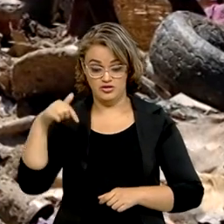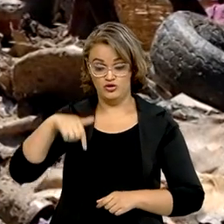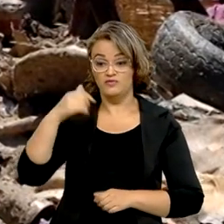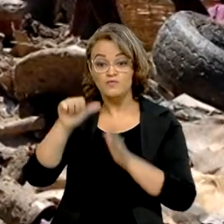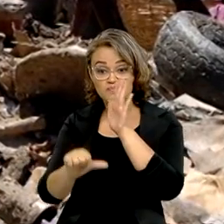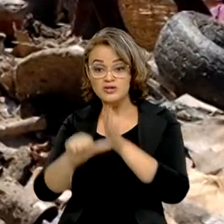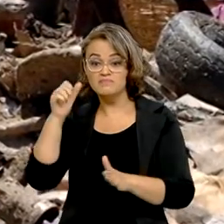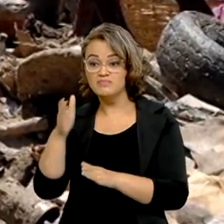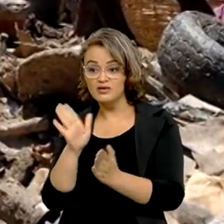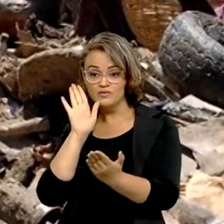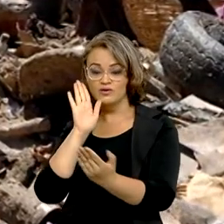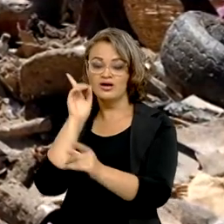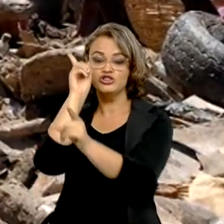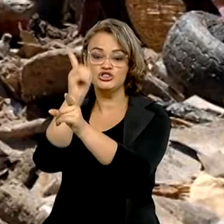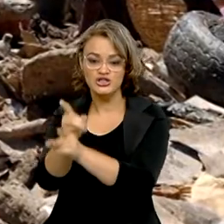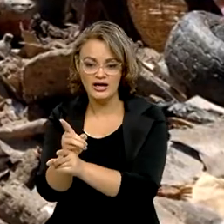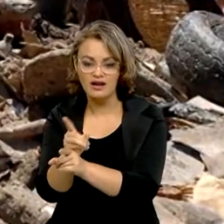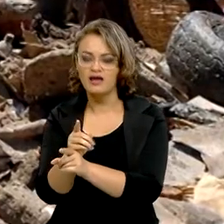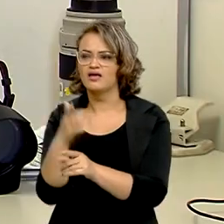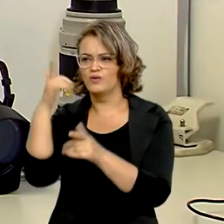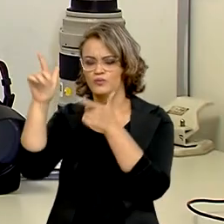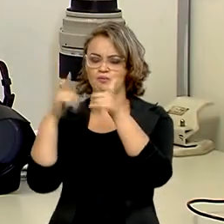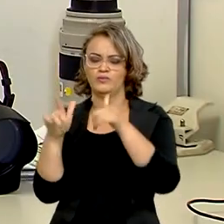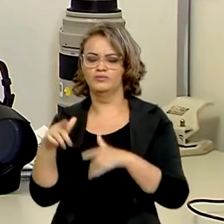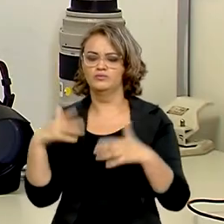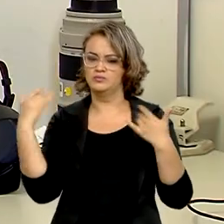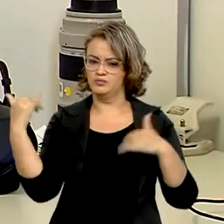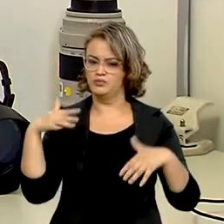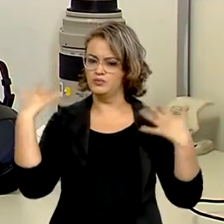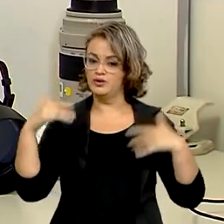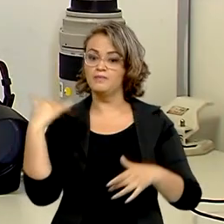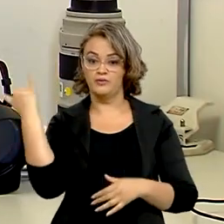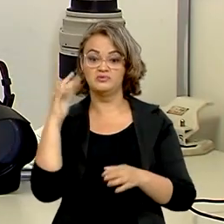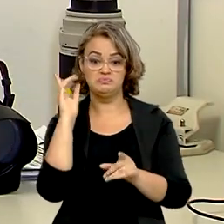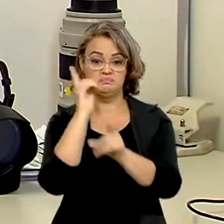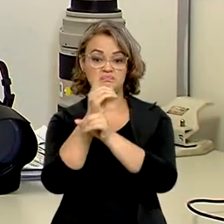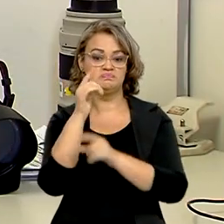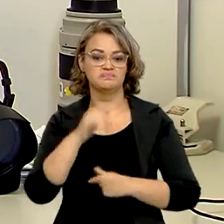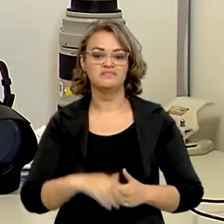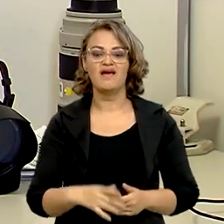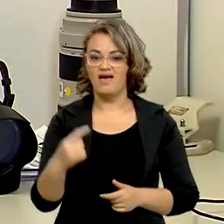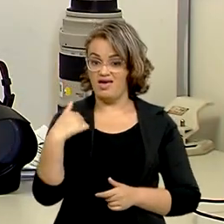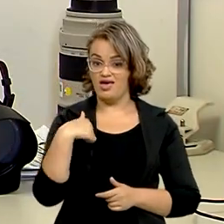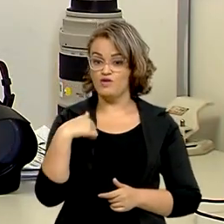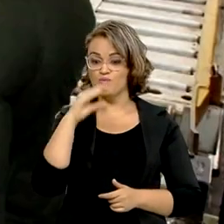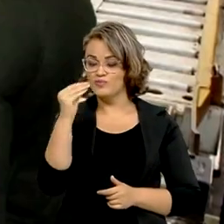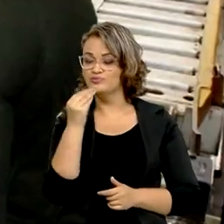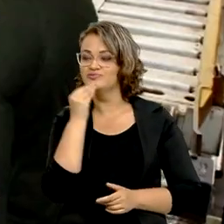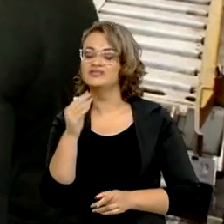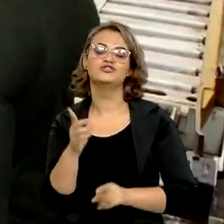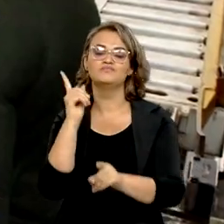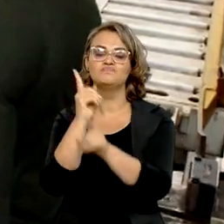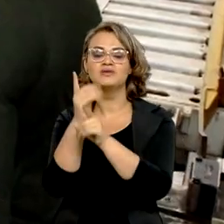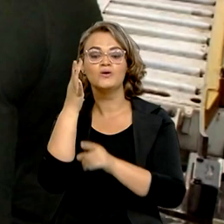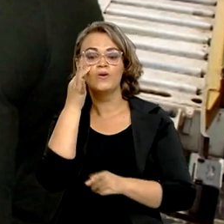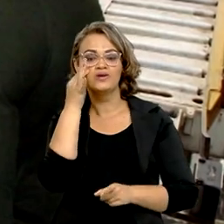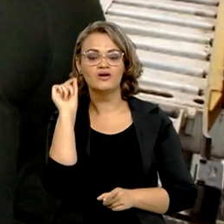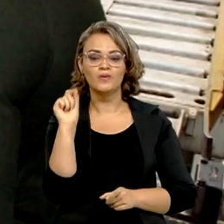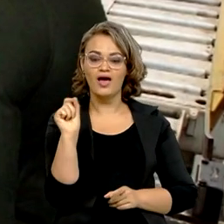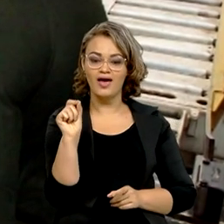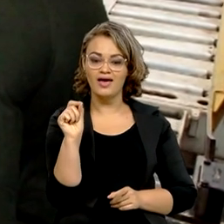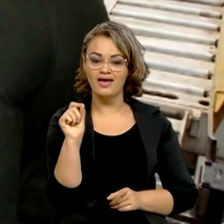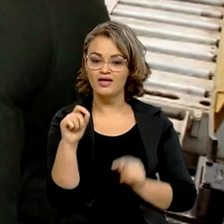E foi assim com muitos outros momentos históricos. Eu tive a oportunidade de cobrir também um outro fato, que foi